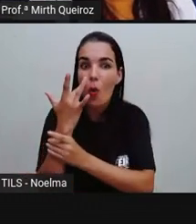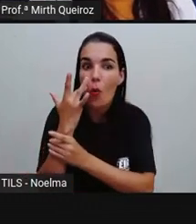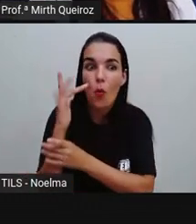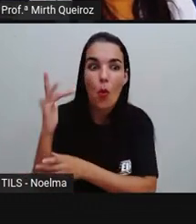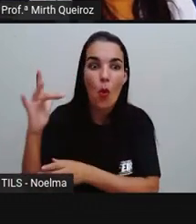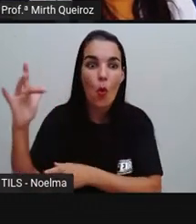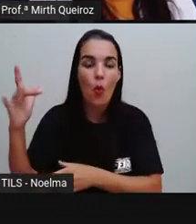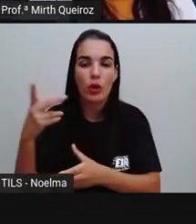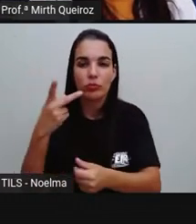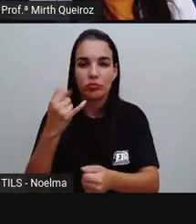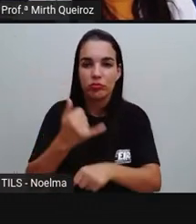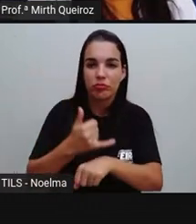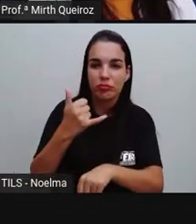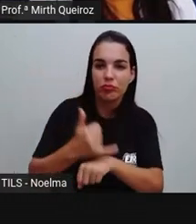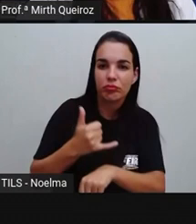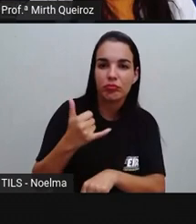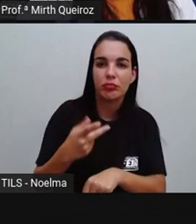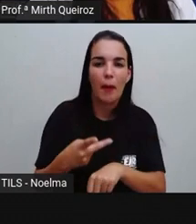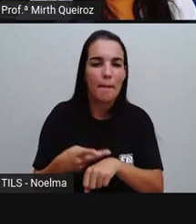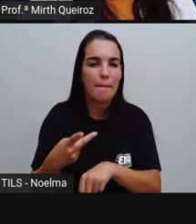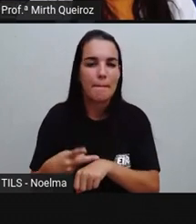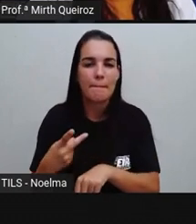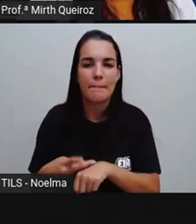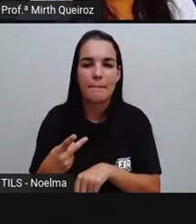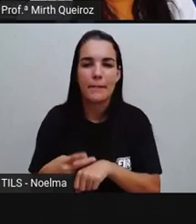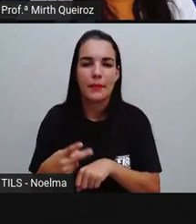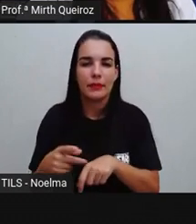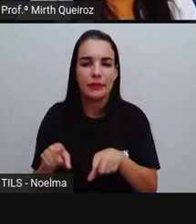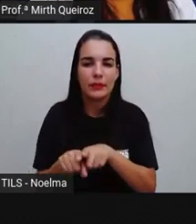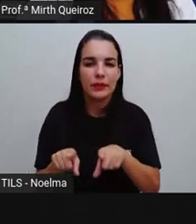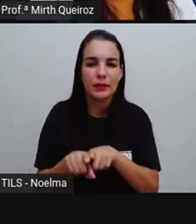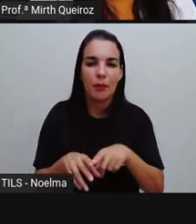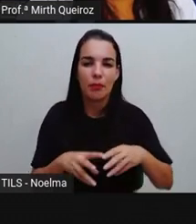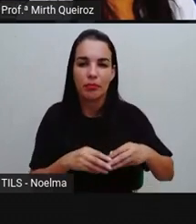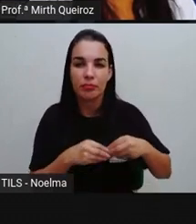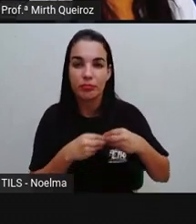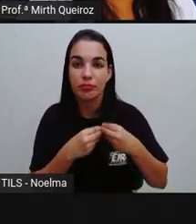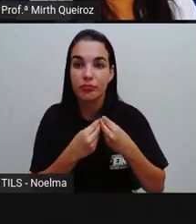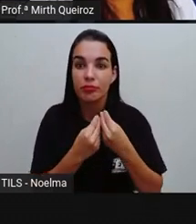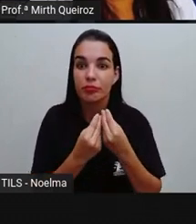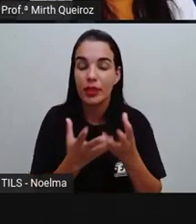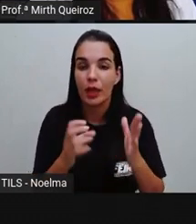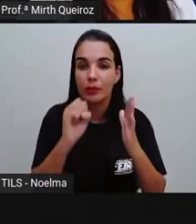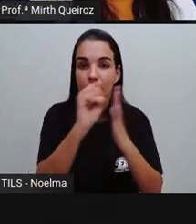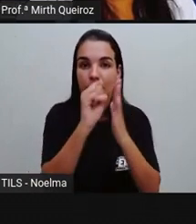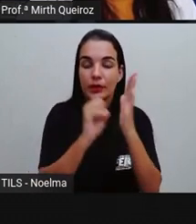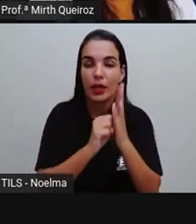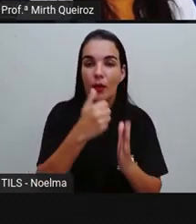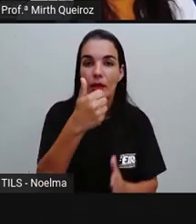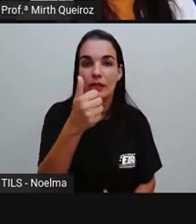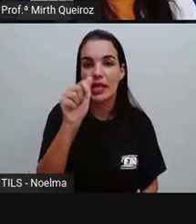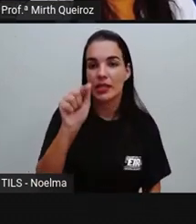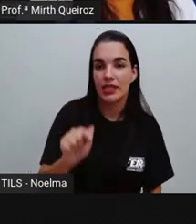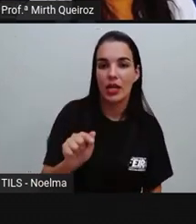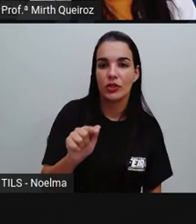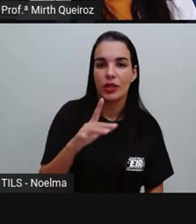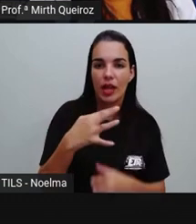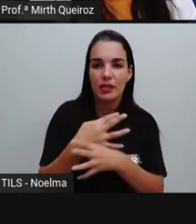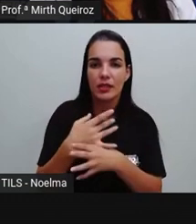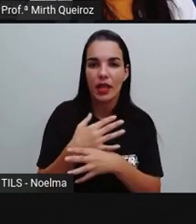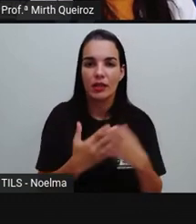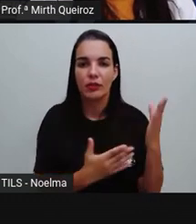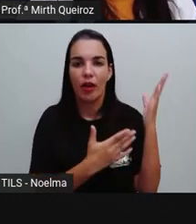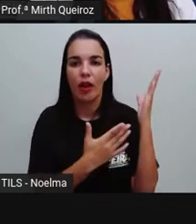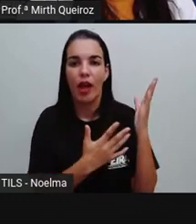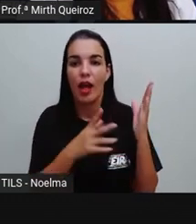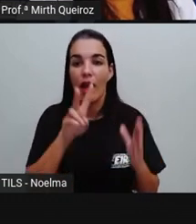o desenvolvimento da urbanização da região mineradora no século XVII. Cidades como Vila Rica,